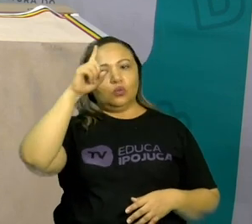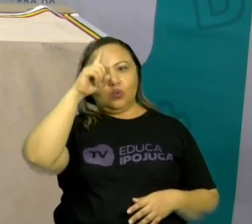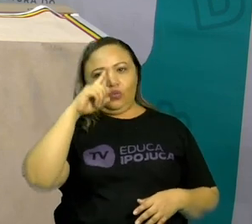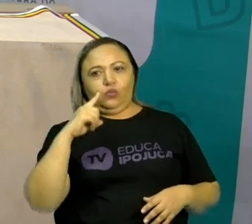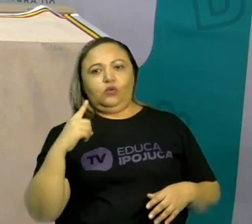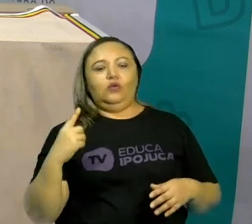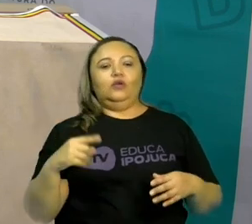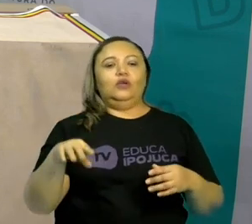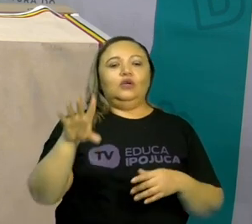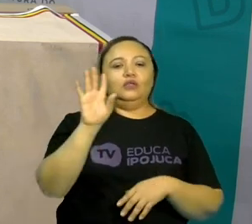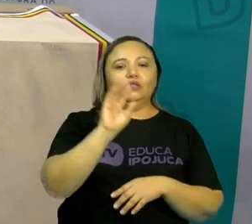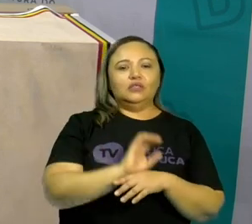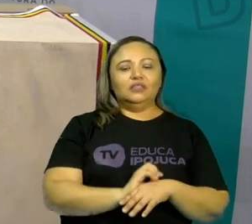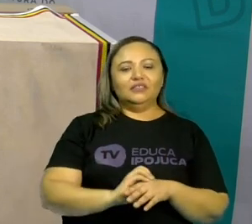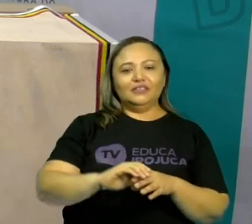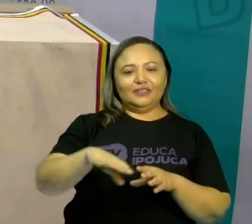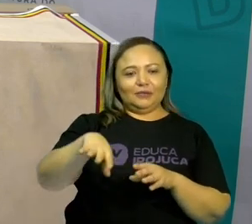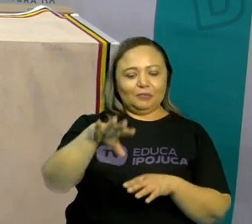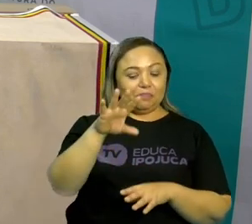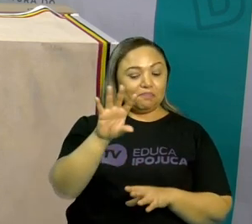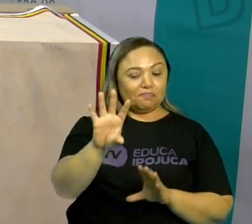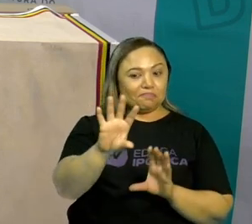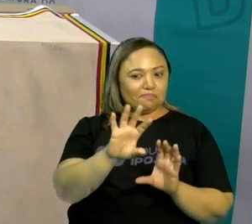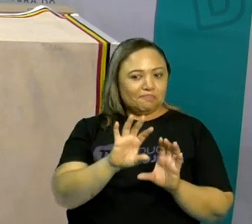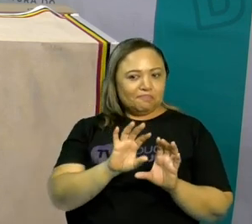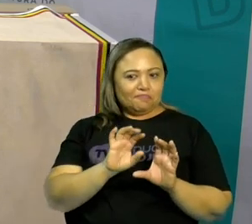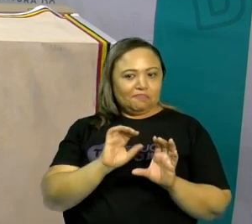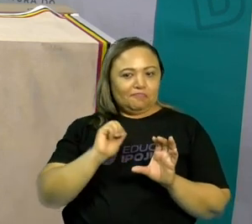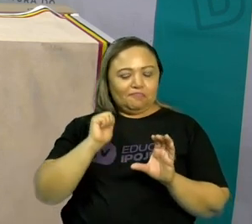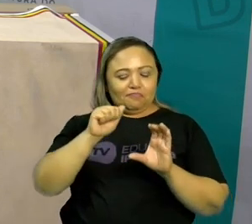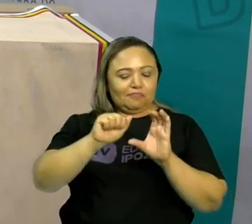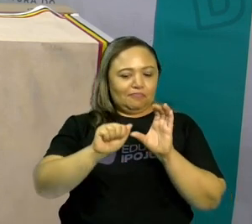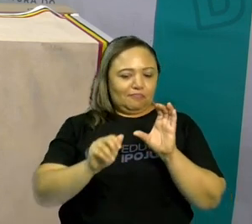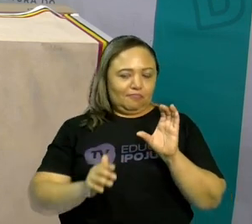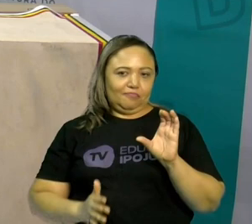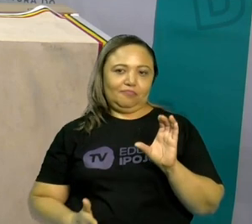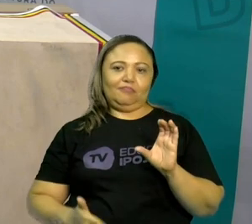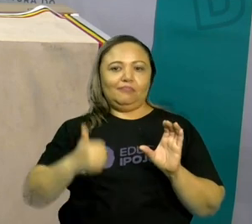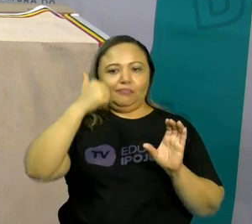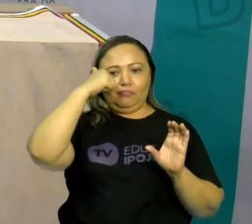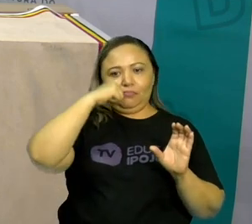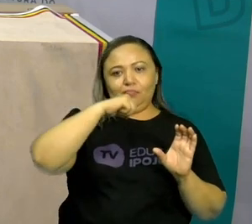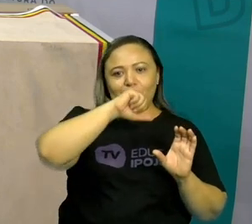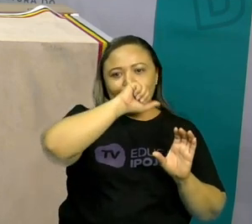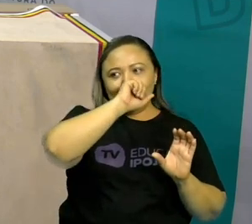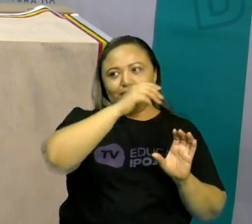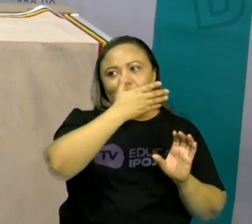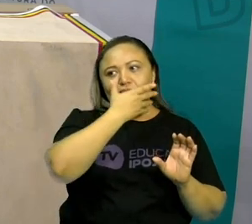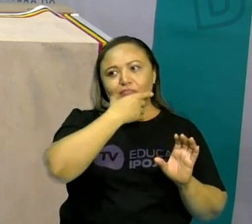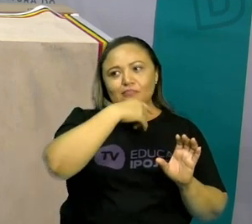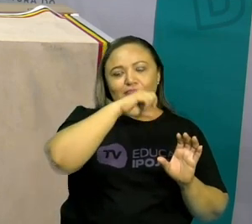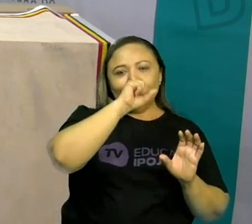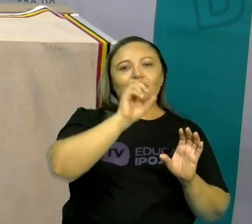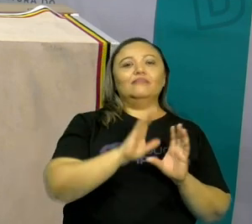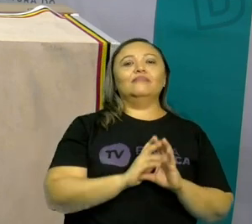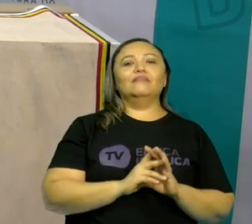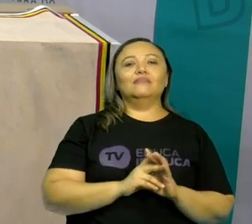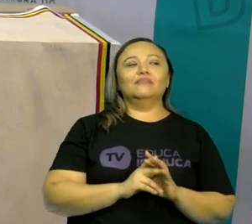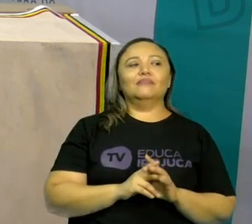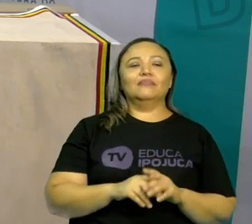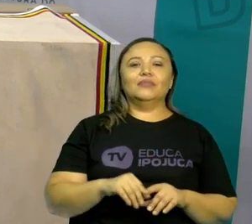A gente ganha as características do nosso papai e da nossa mamãe.